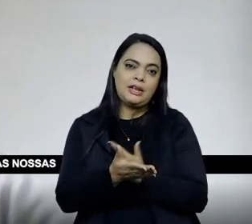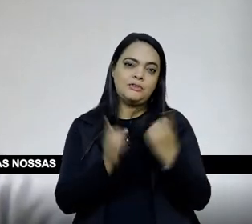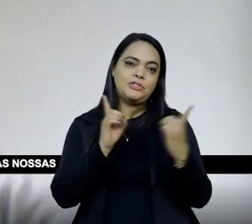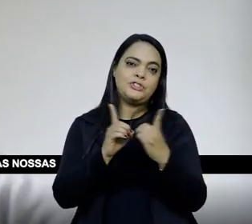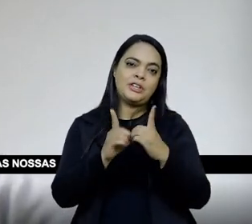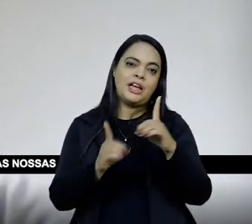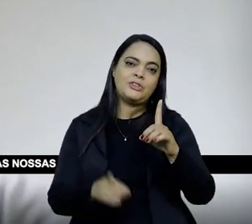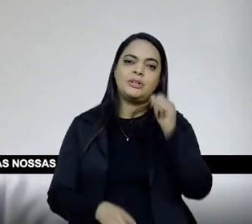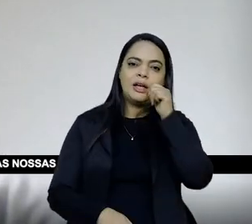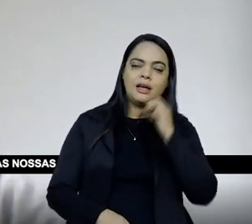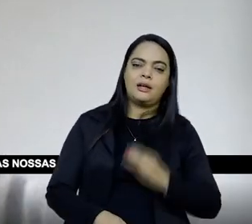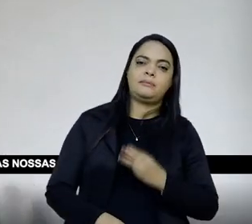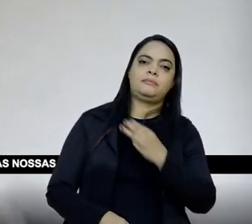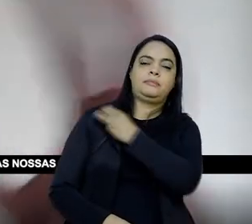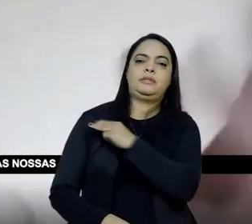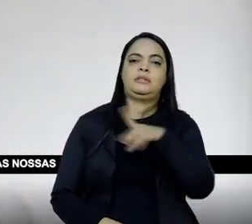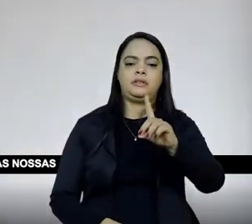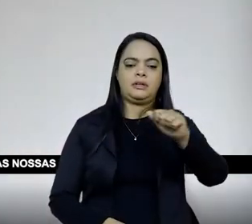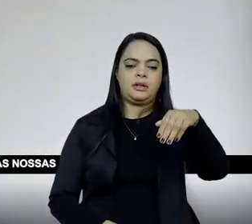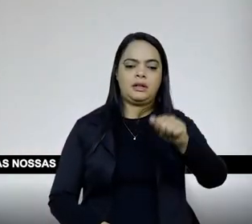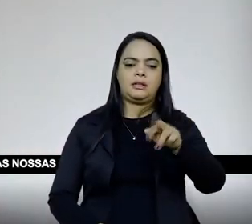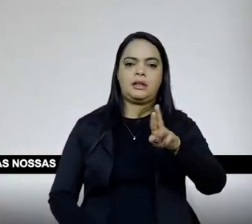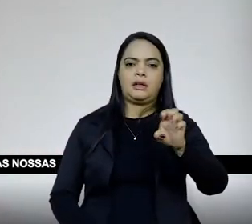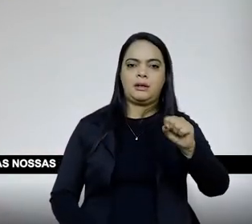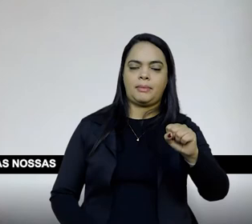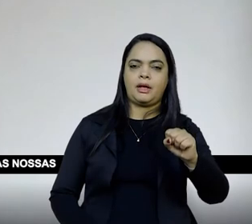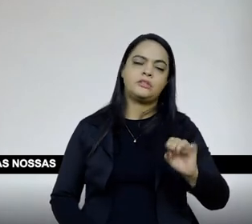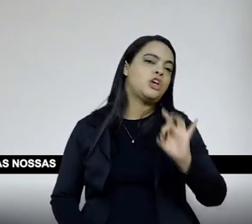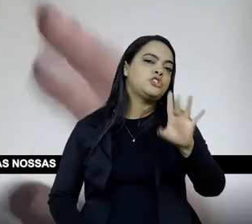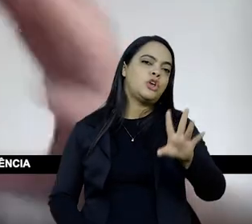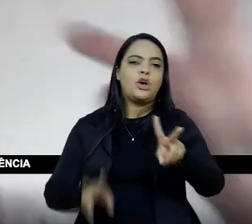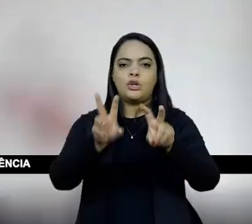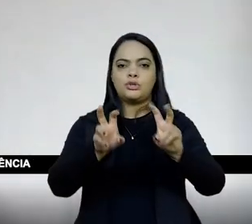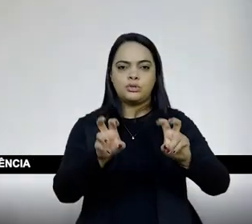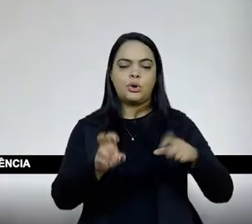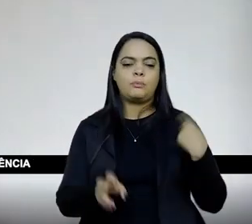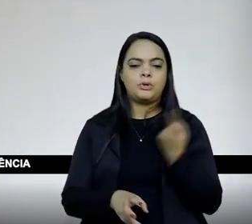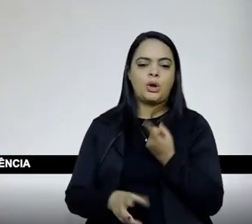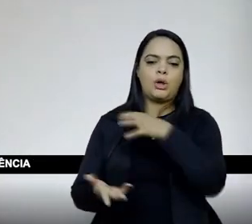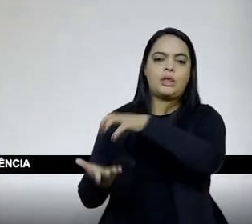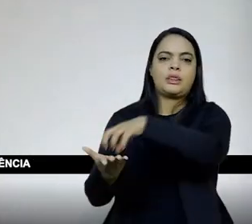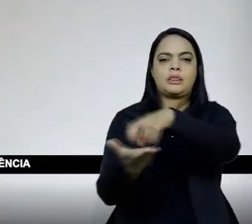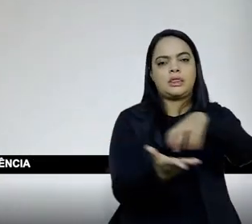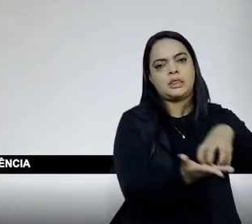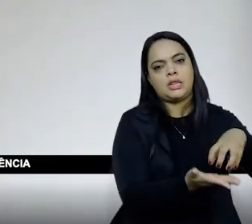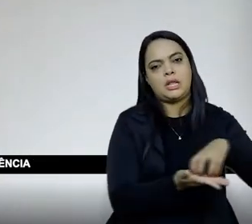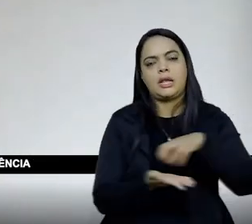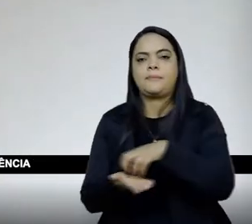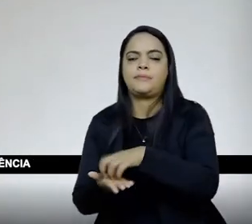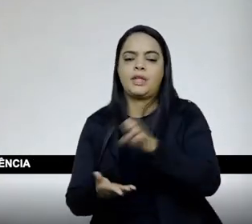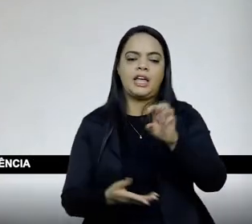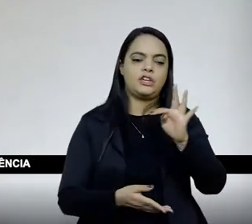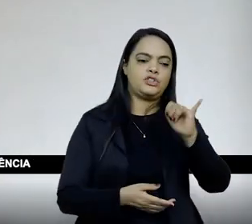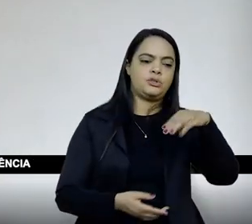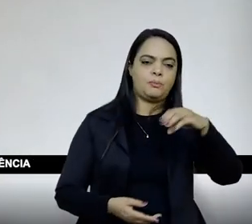vista não só do ponto de vista dessas questões relativas às nossas categorias centrais, às epistemologias,